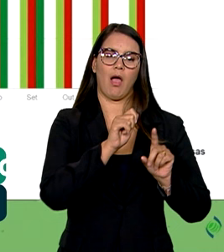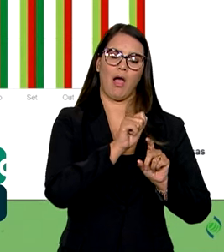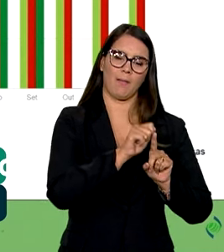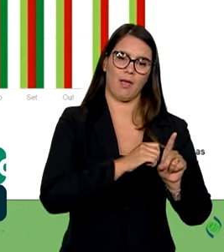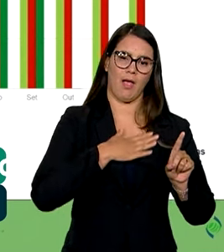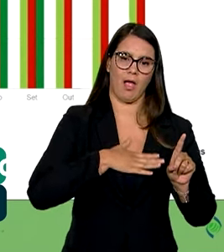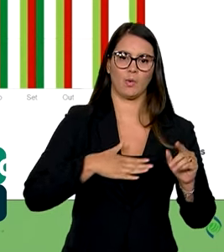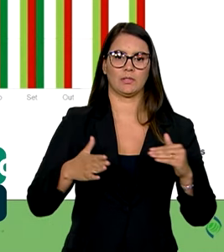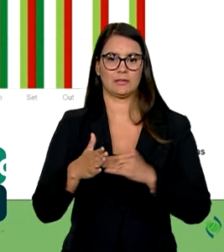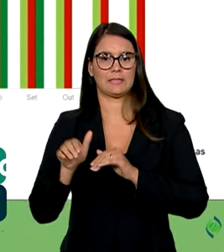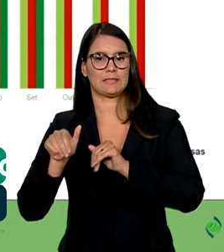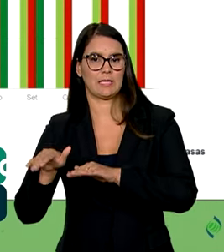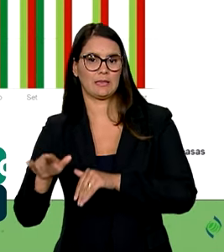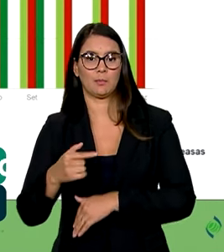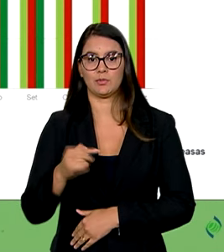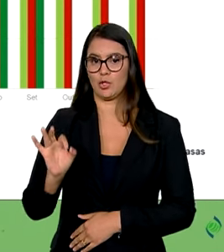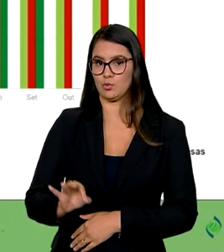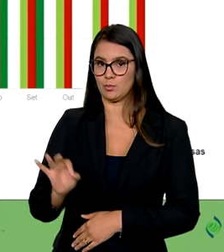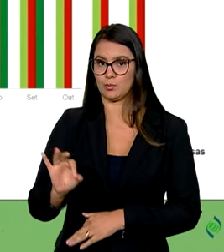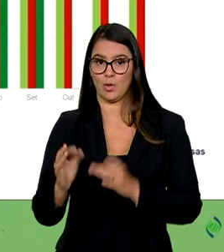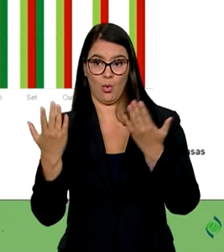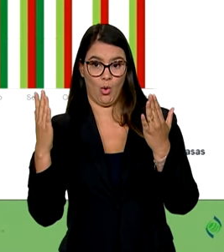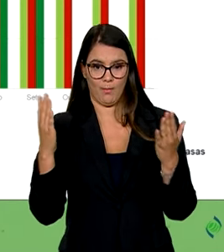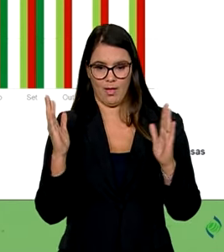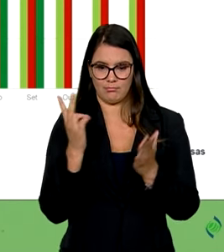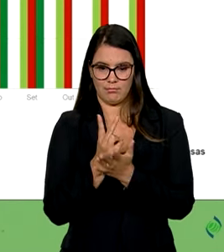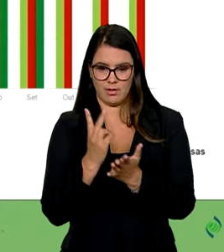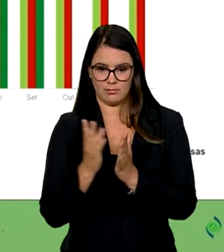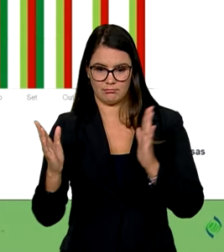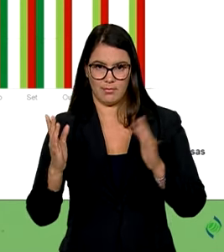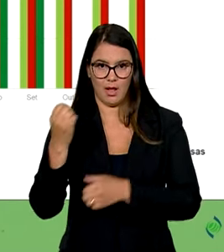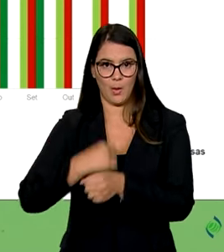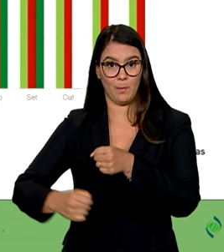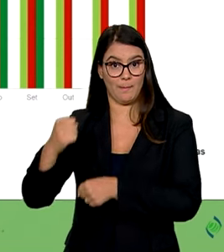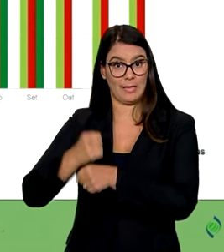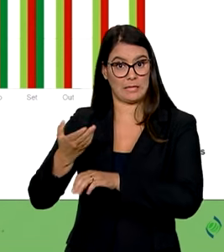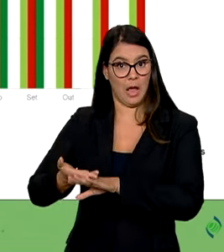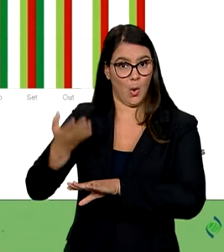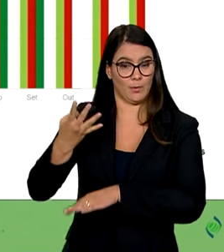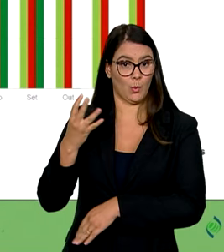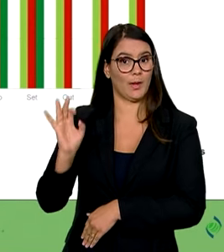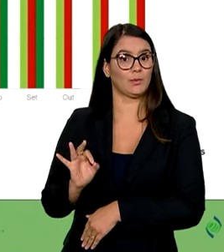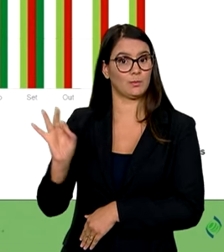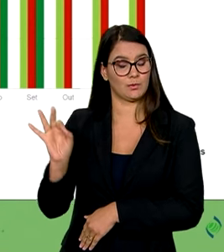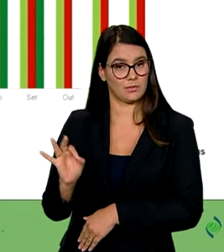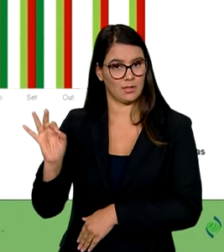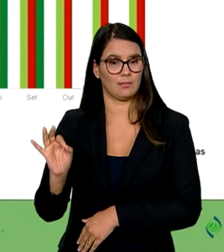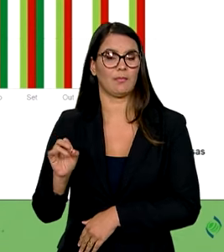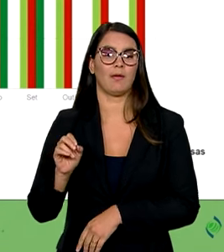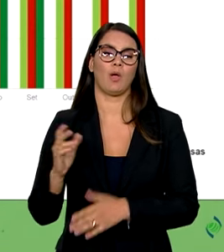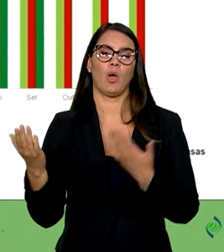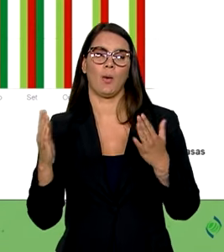7%, comparando com o ano passado, teve uma alta de 4%. Em relação a